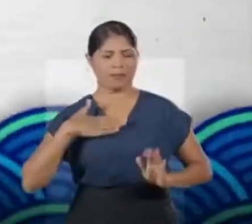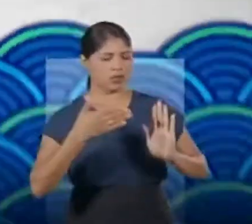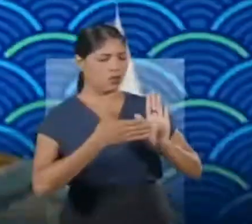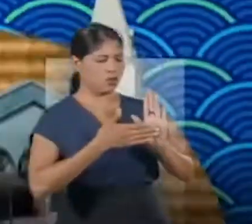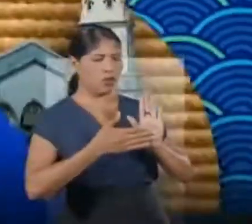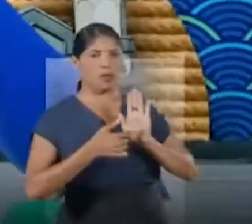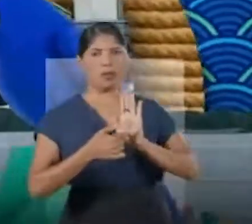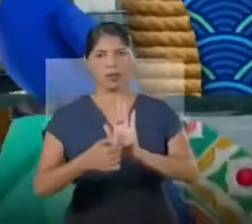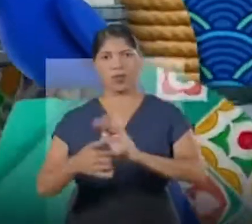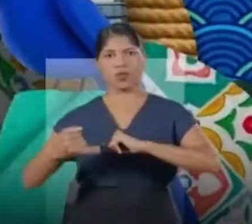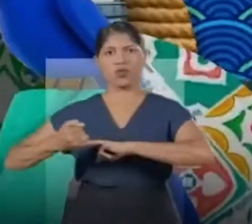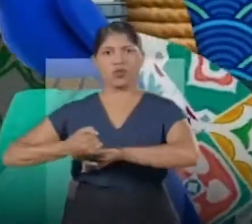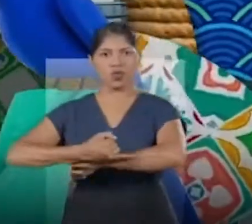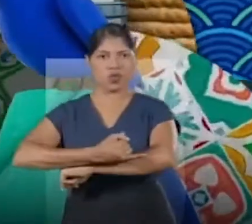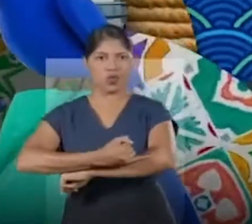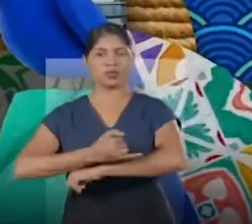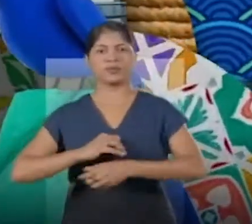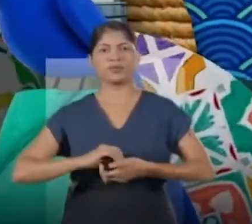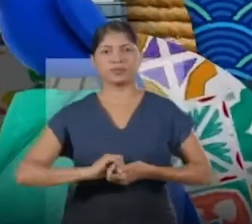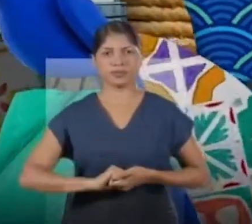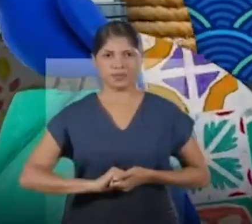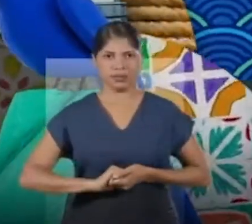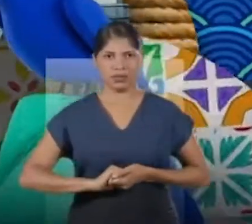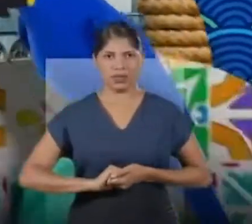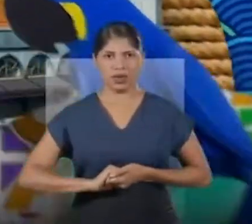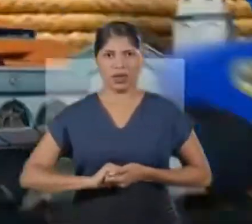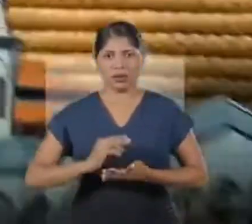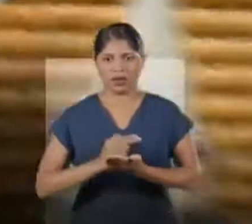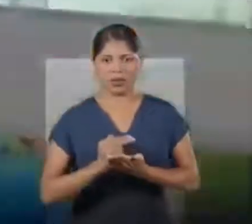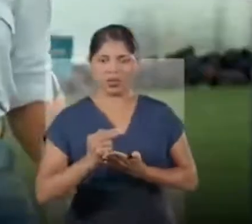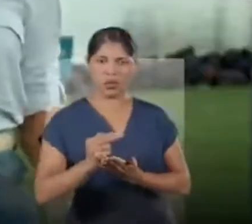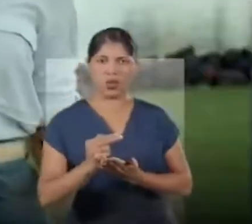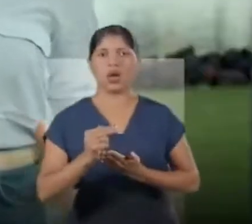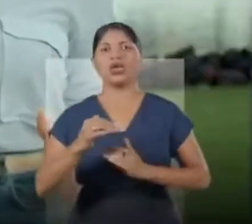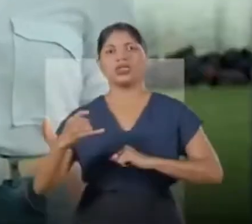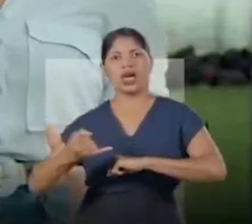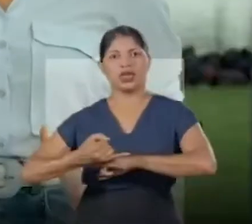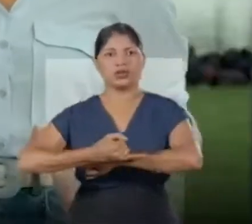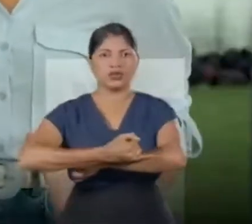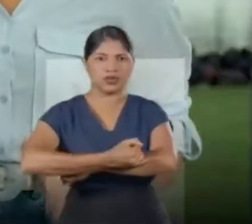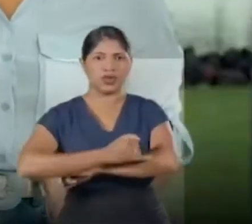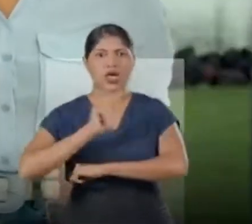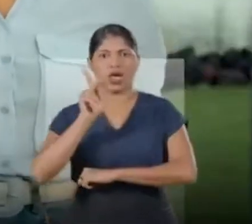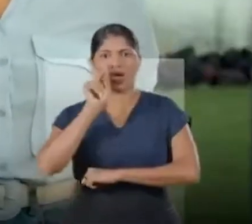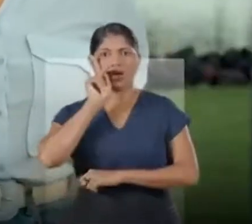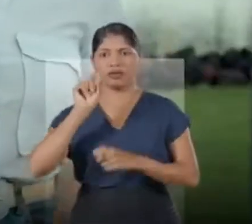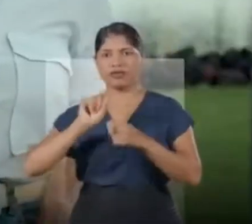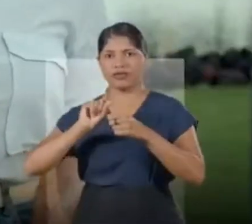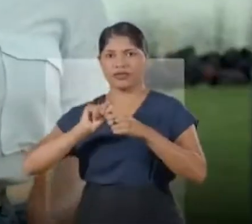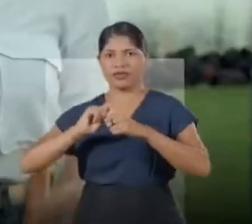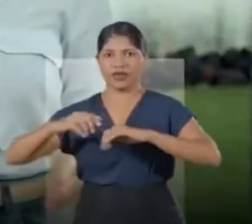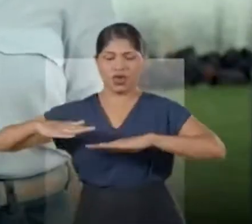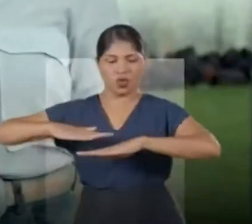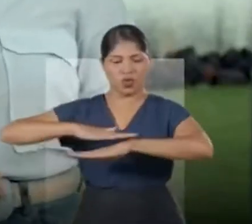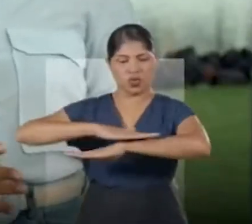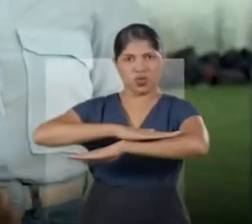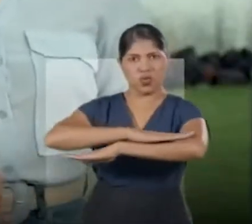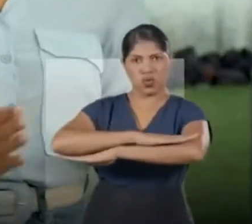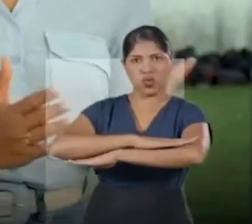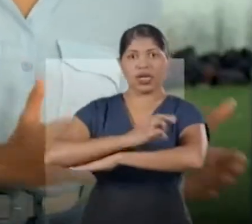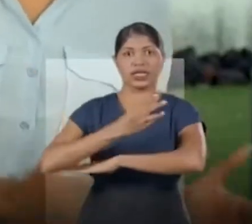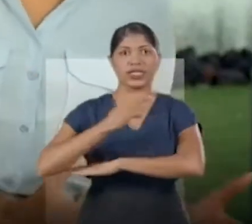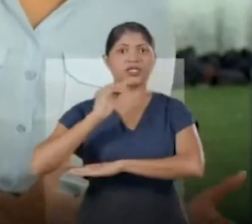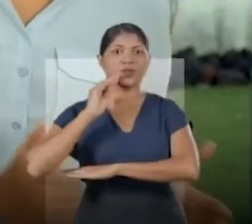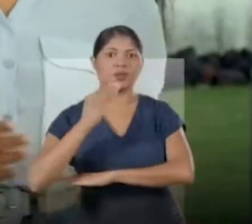Minhas propostas para a infraestrutura. Para seguir em frente na infraestrutura, Helder vai pavimentar 3 mil